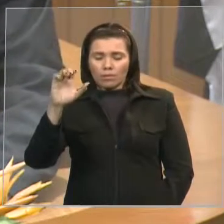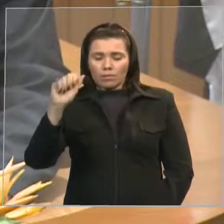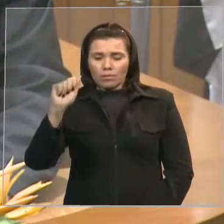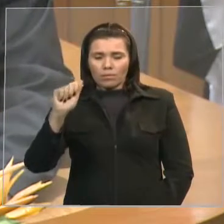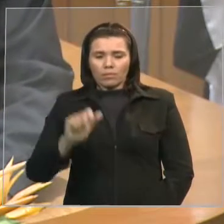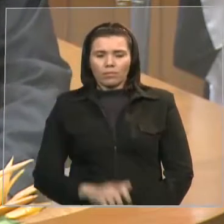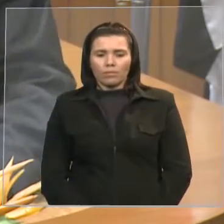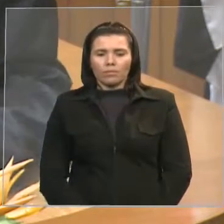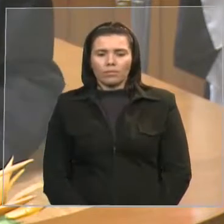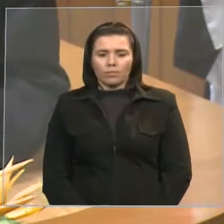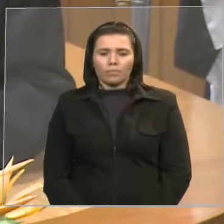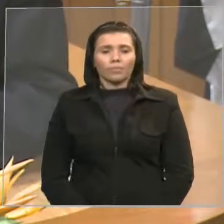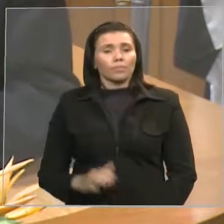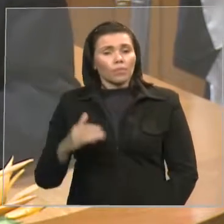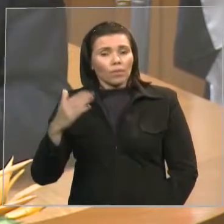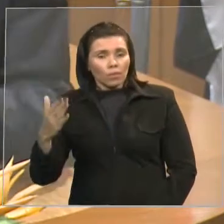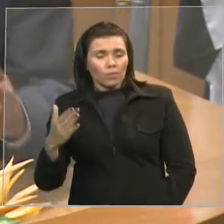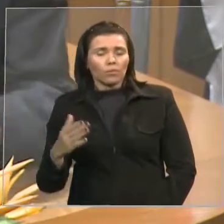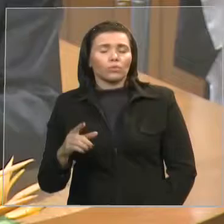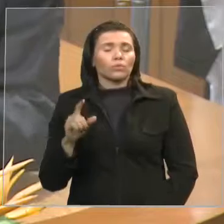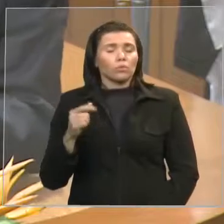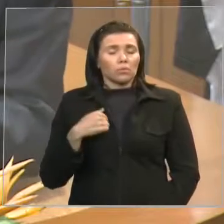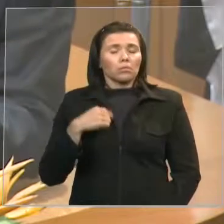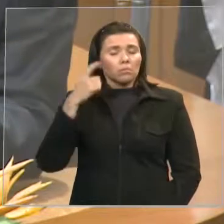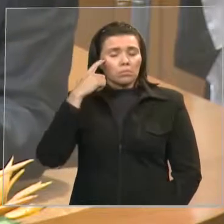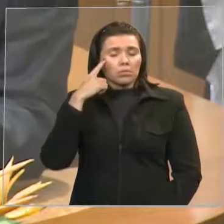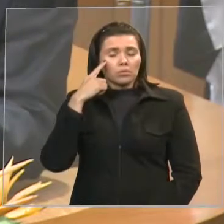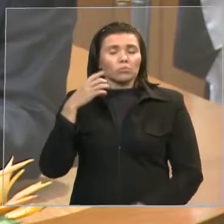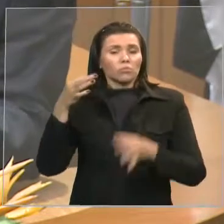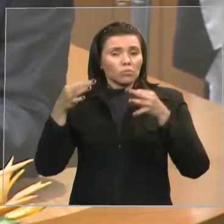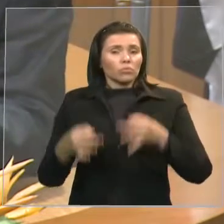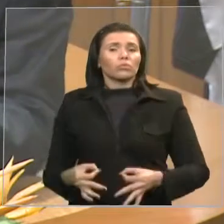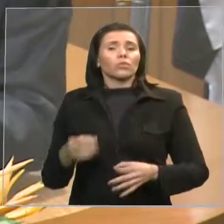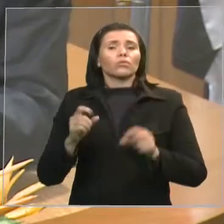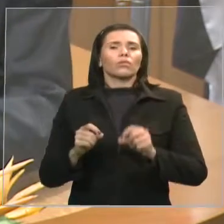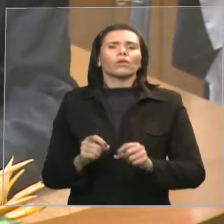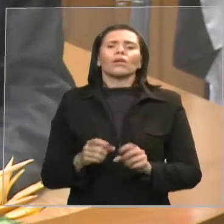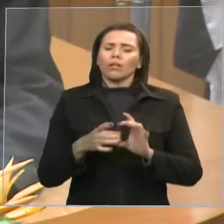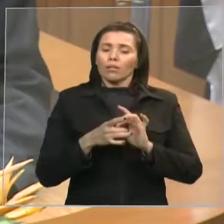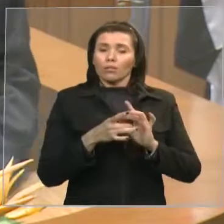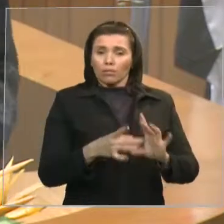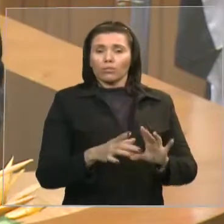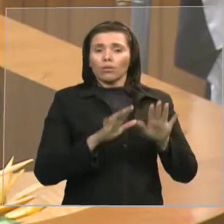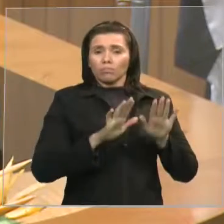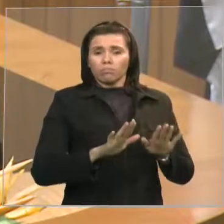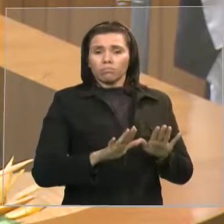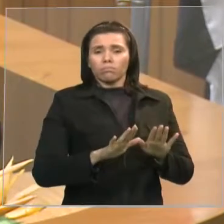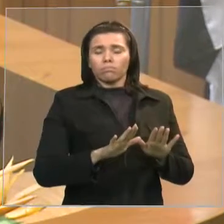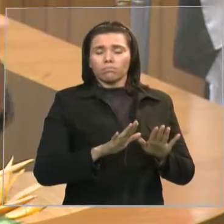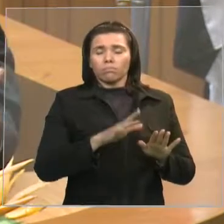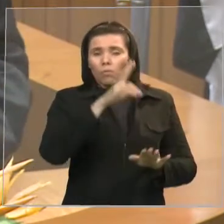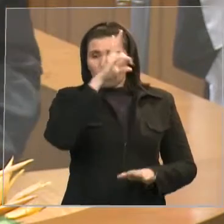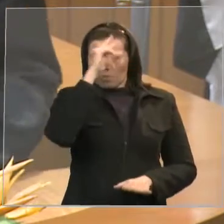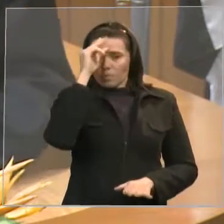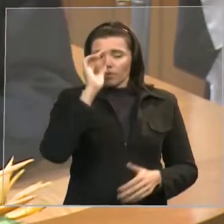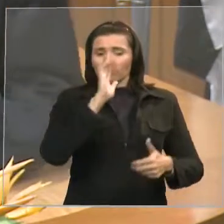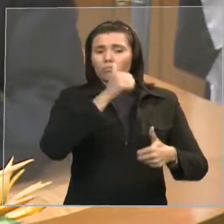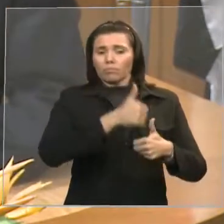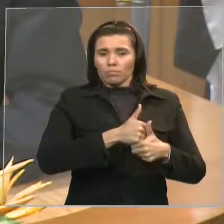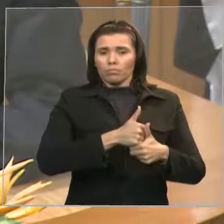cargo e determinar a perícia mas infelizmente como já afirmei aqui como o tribunal